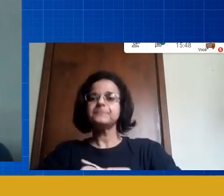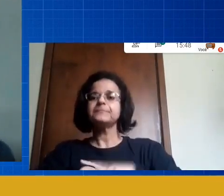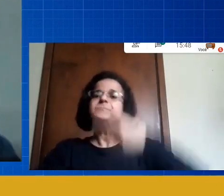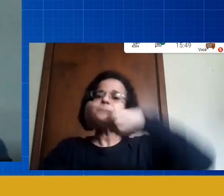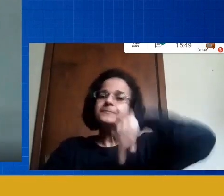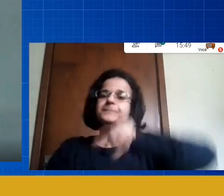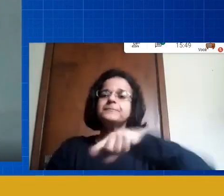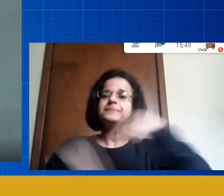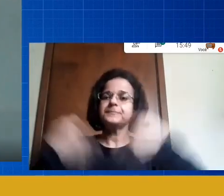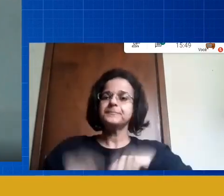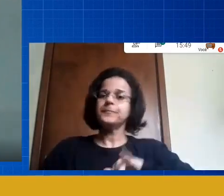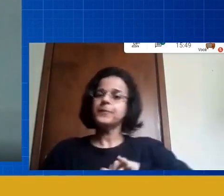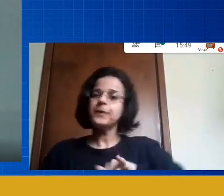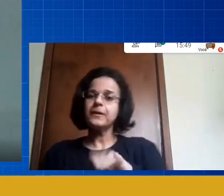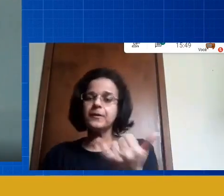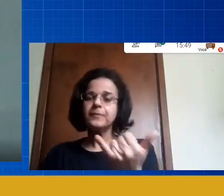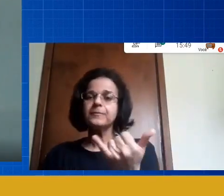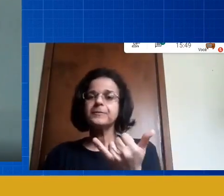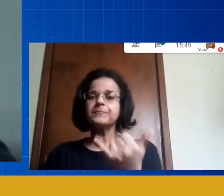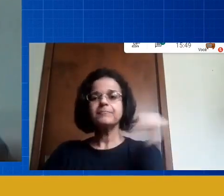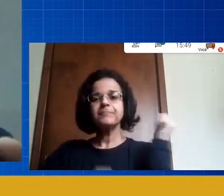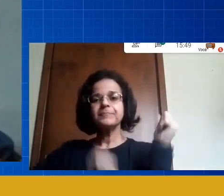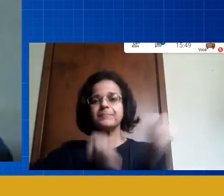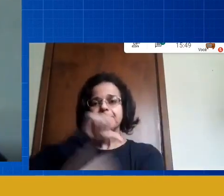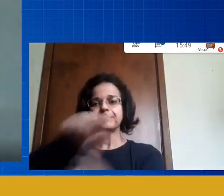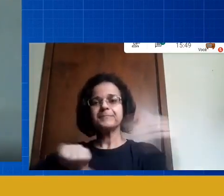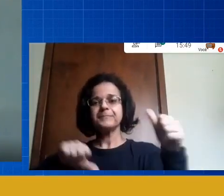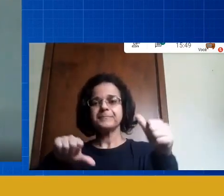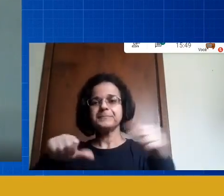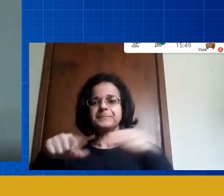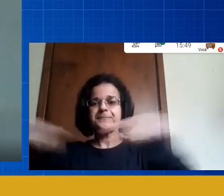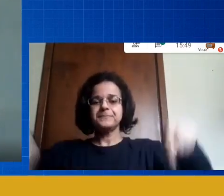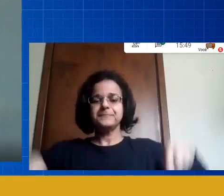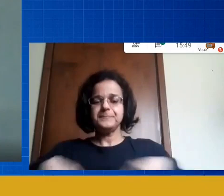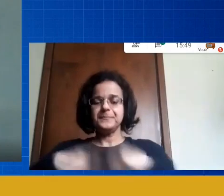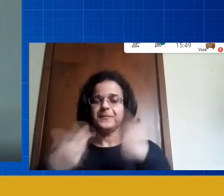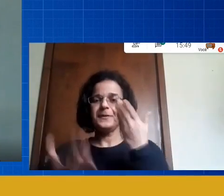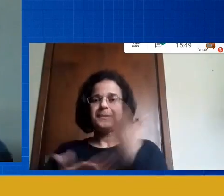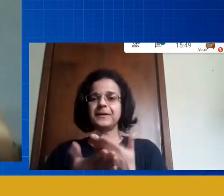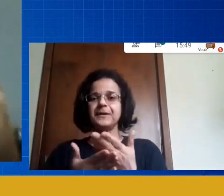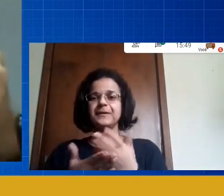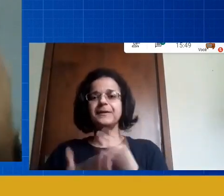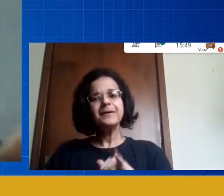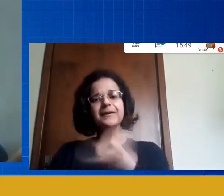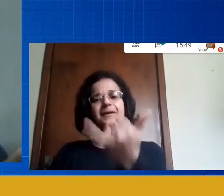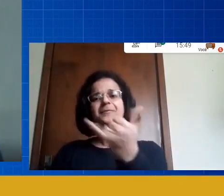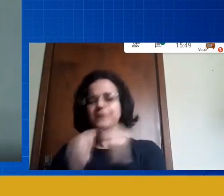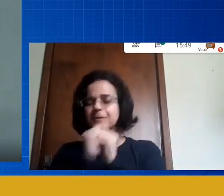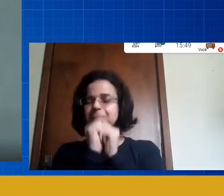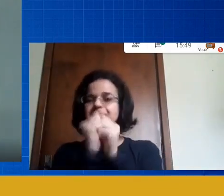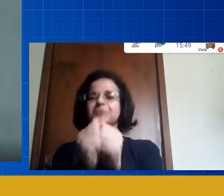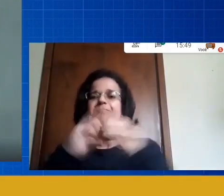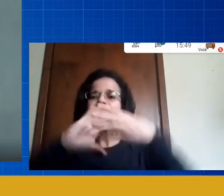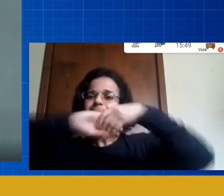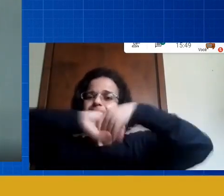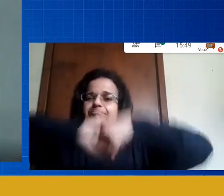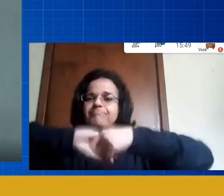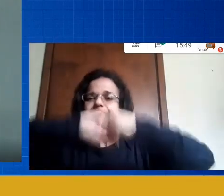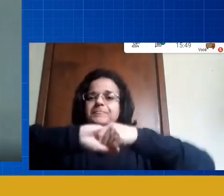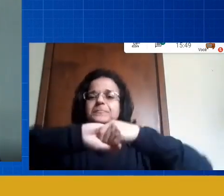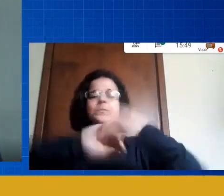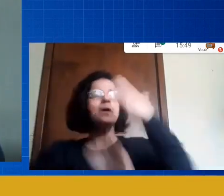para fazer a revolução na sala de aula e vamos aproveitar todo mundo junto de mãos dadas agradecer o Israel